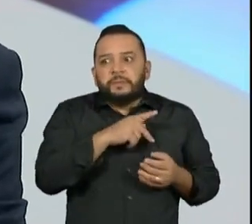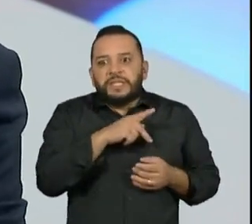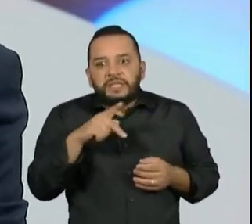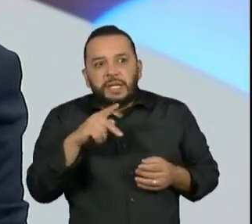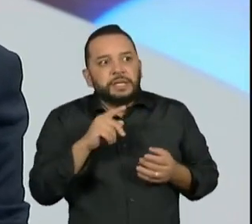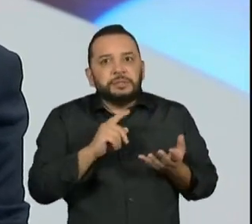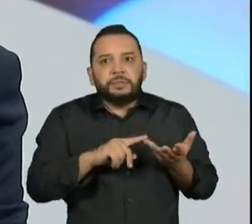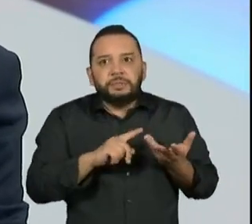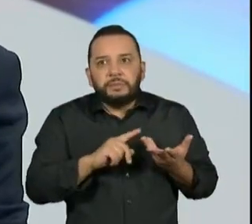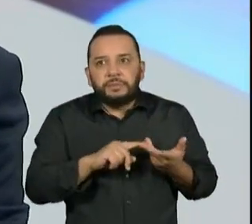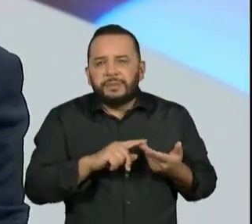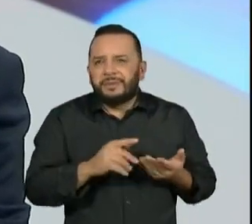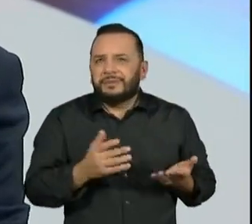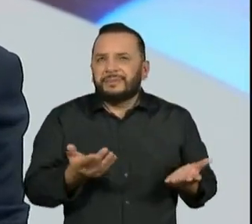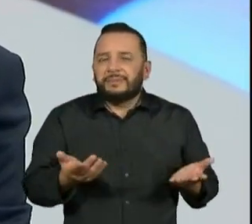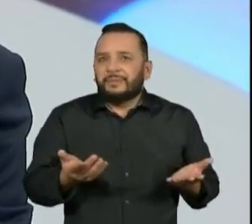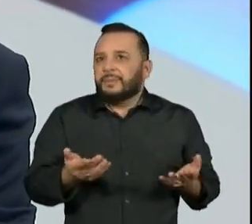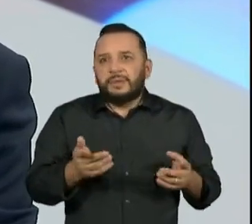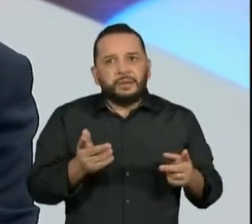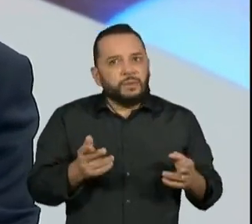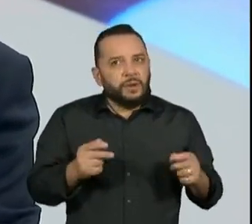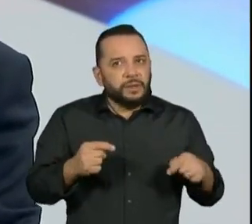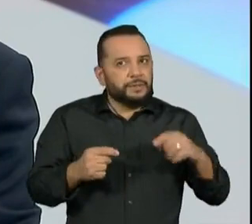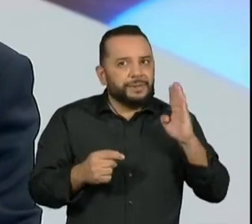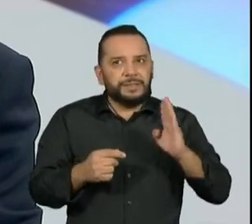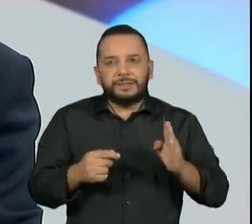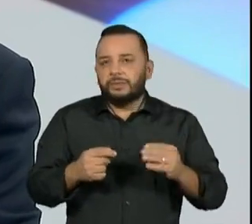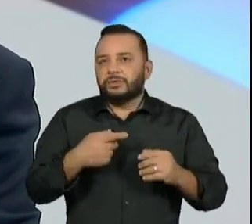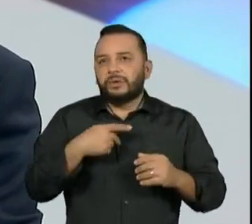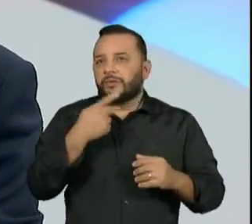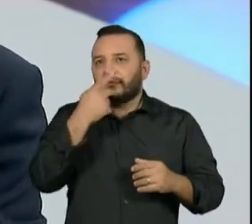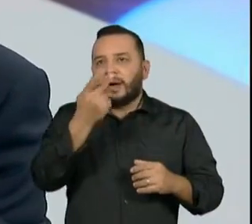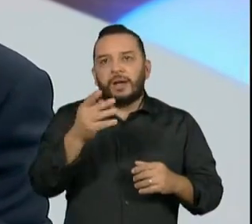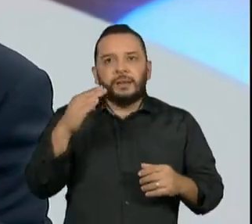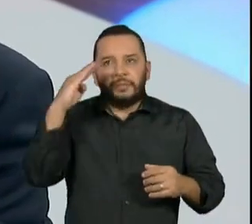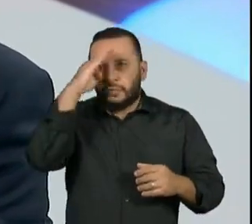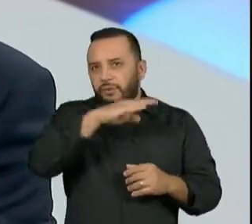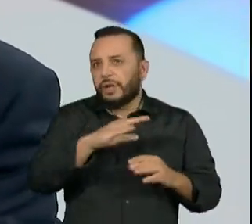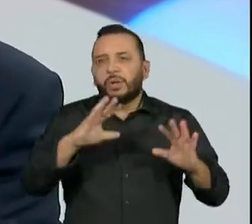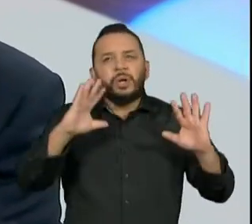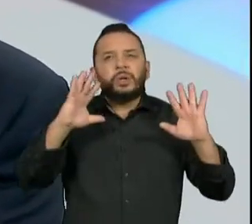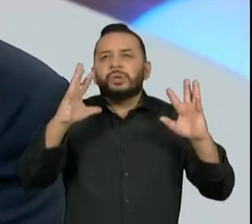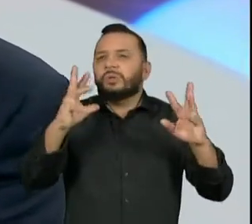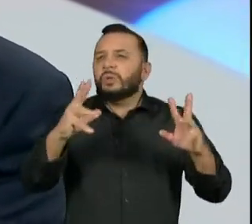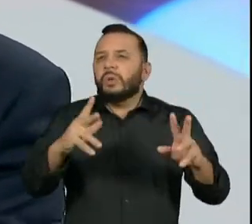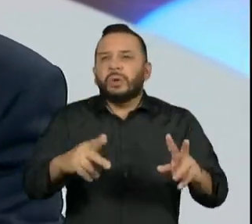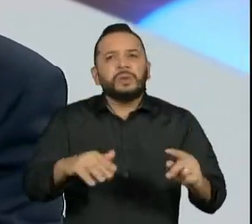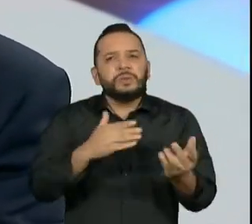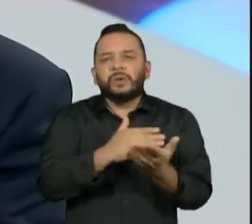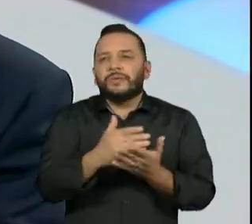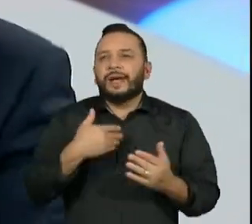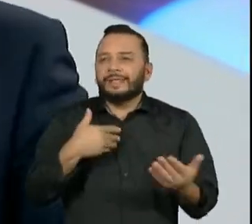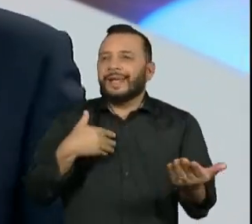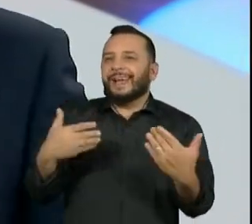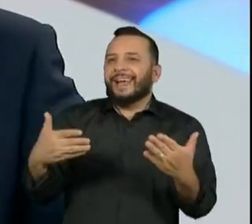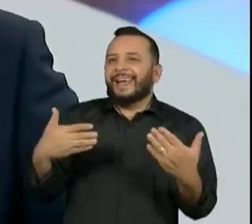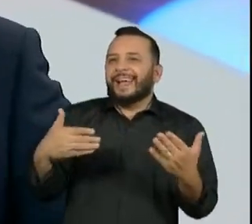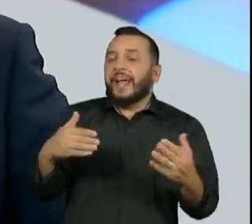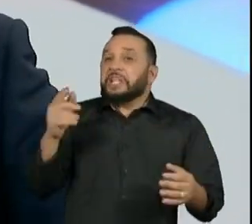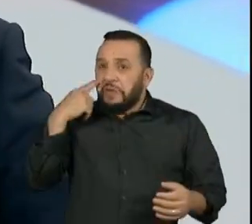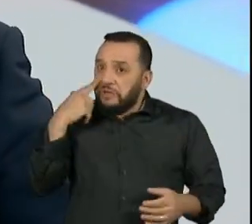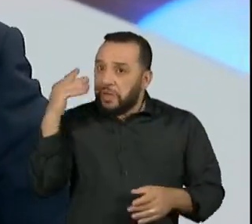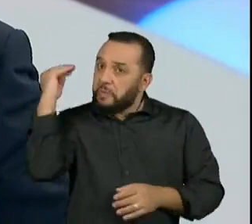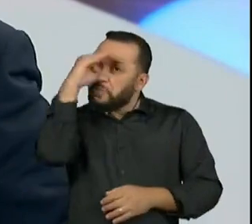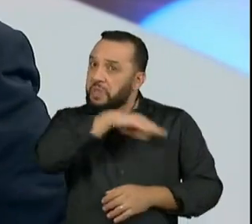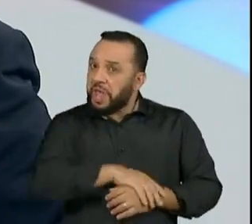consegue falar de Bolsonaro. É uma coisa perturbadora, porque todas as conversas começam e acabam em Bolsonaro. como se ele